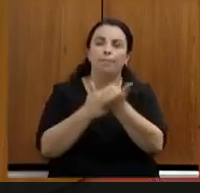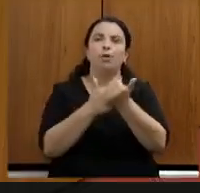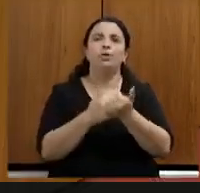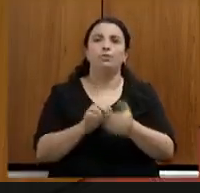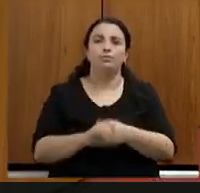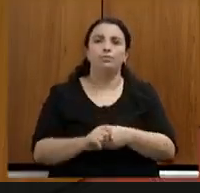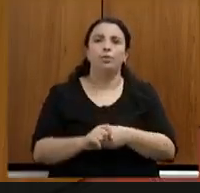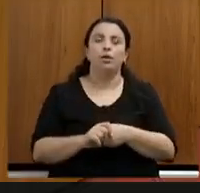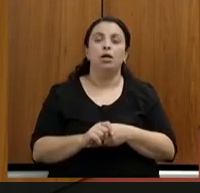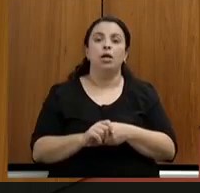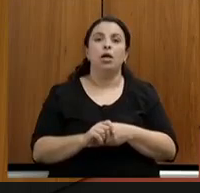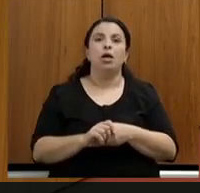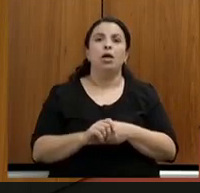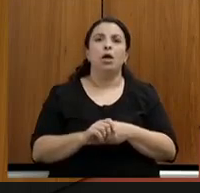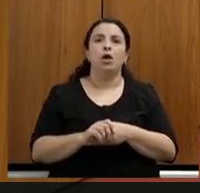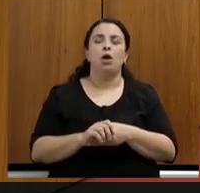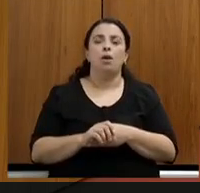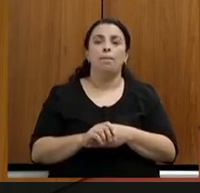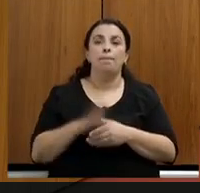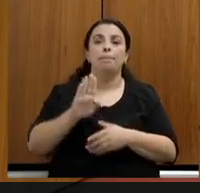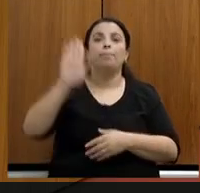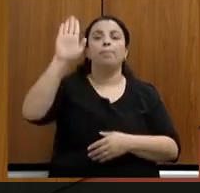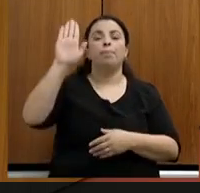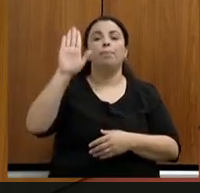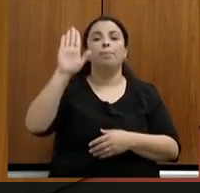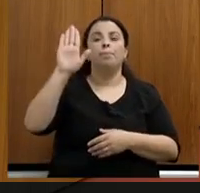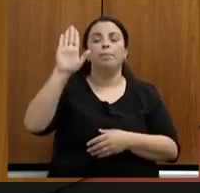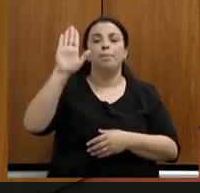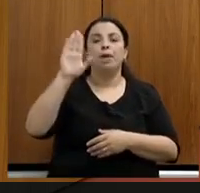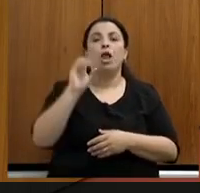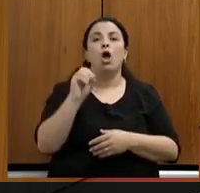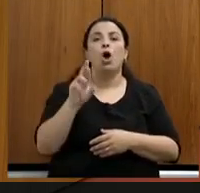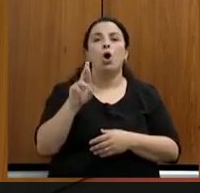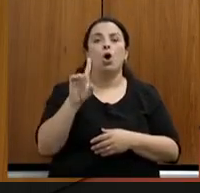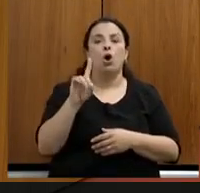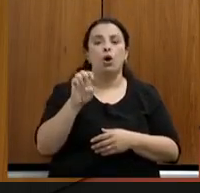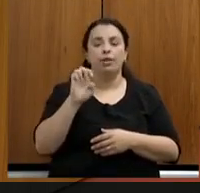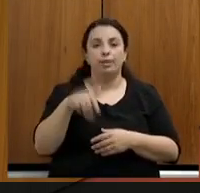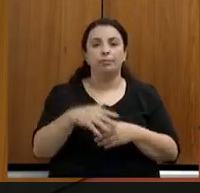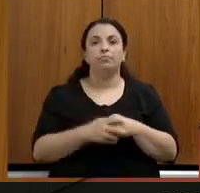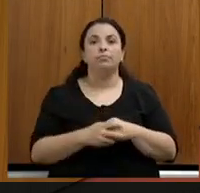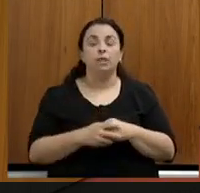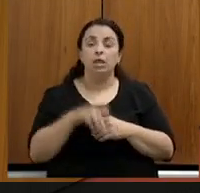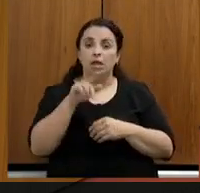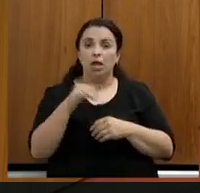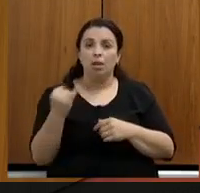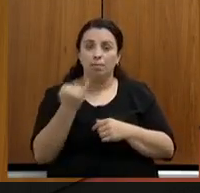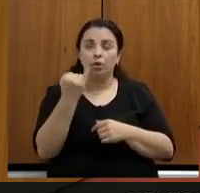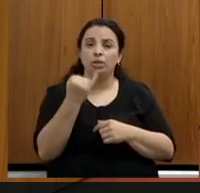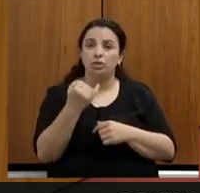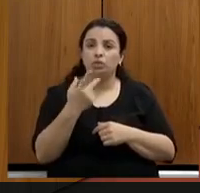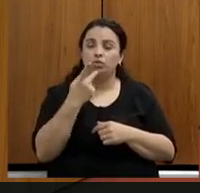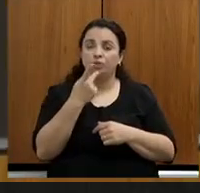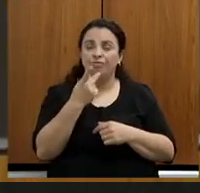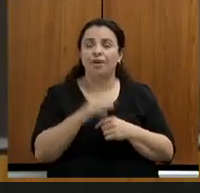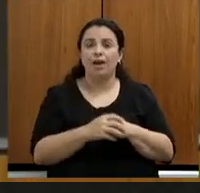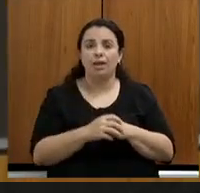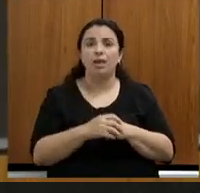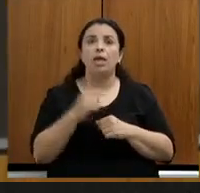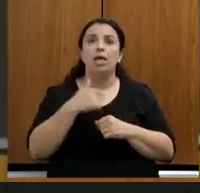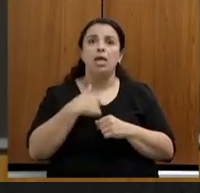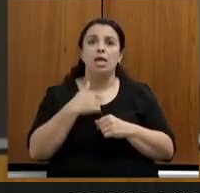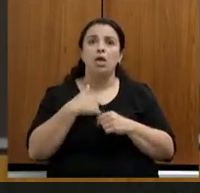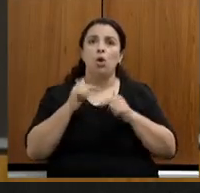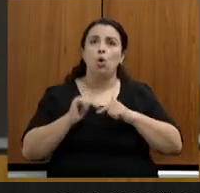Pela ordem. Pela ordem, deputada, por dois minutos. Só consideração à sua importante intervenção, presidente, eu faço a luta em